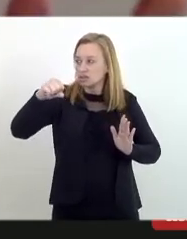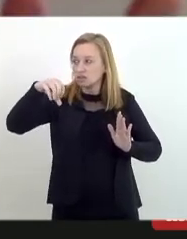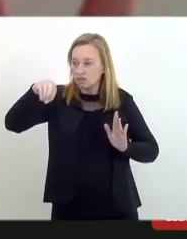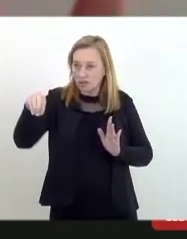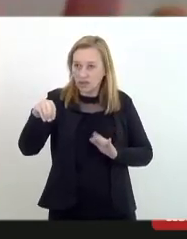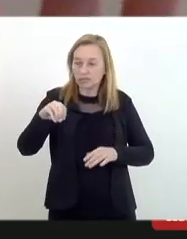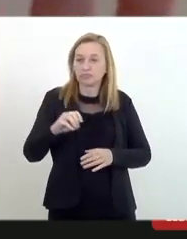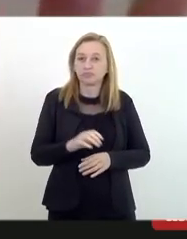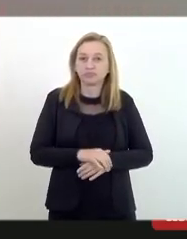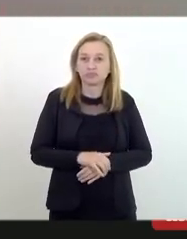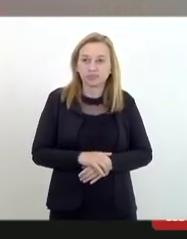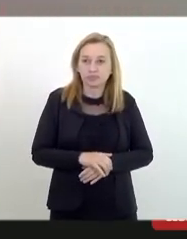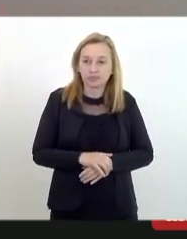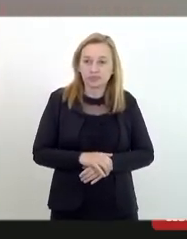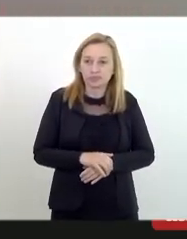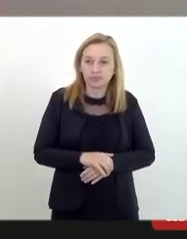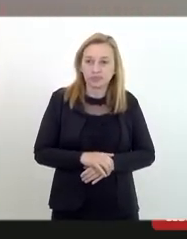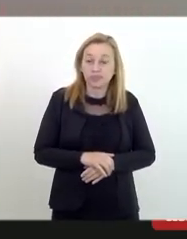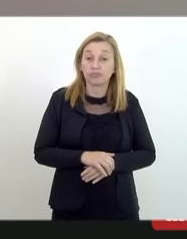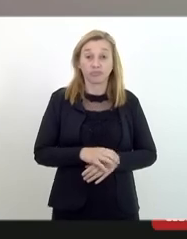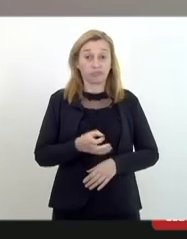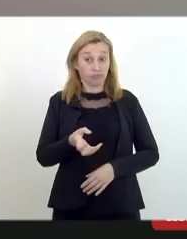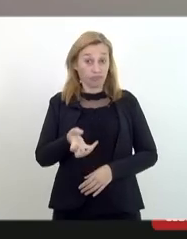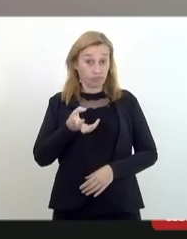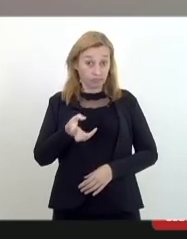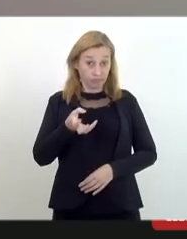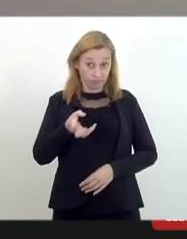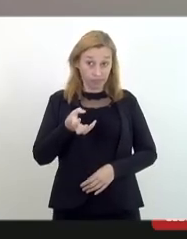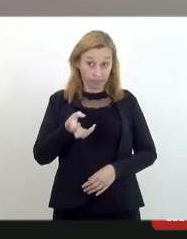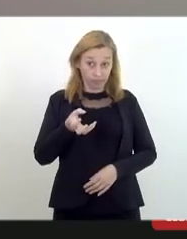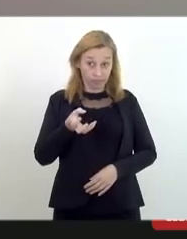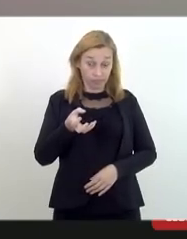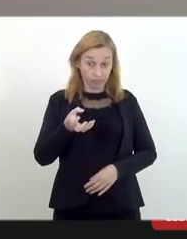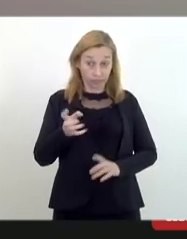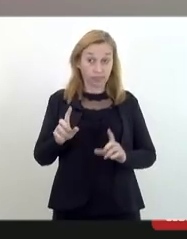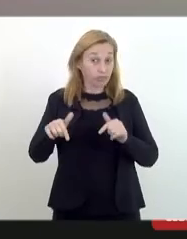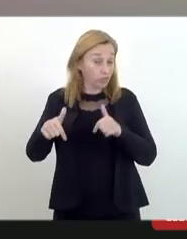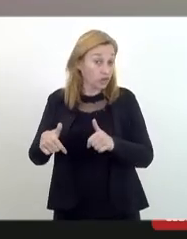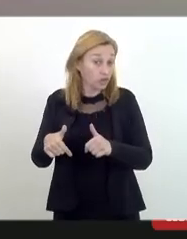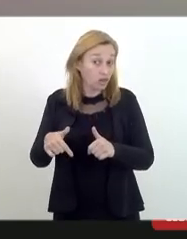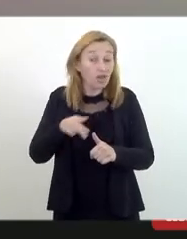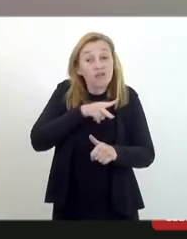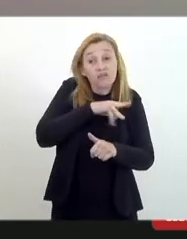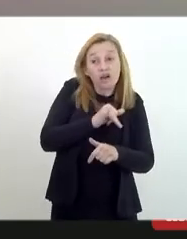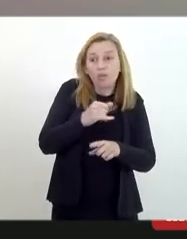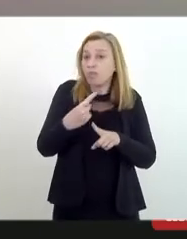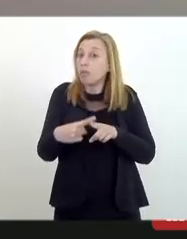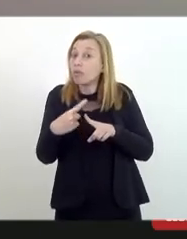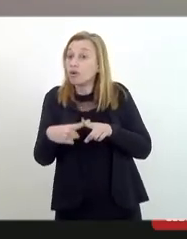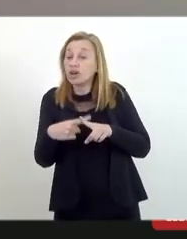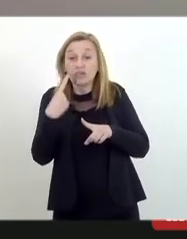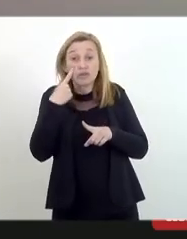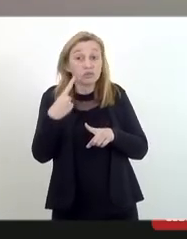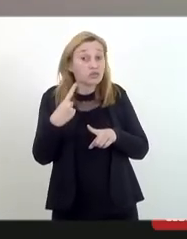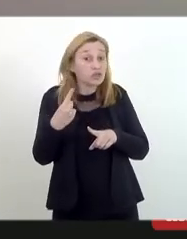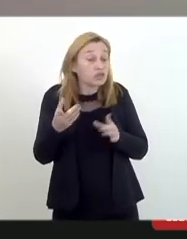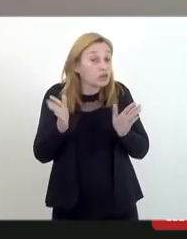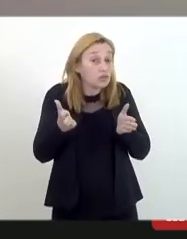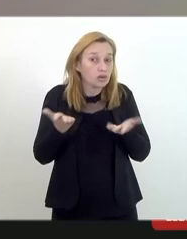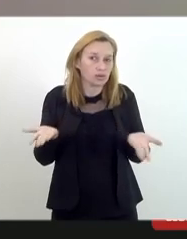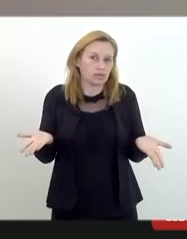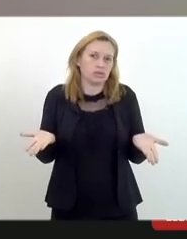se tiver que tomar partido vai tomar partido porque nós vimos isso recentemente quando